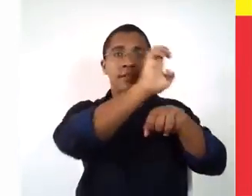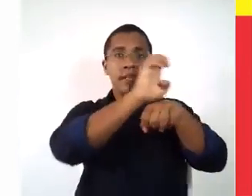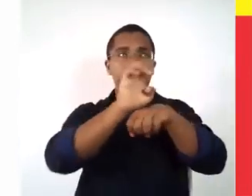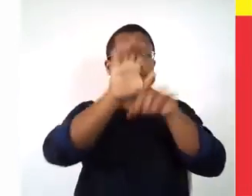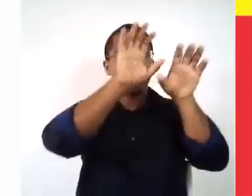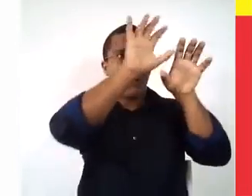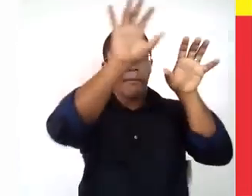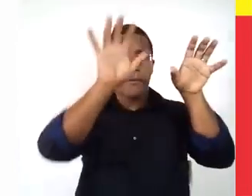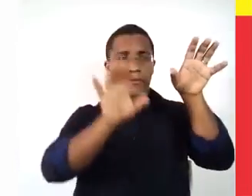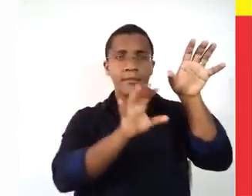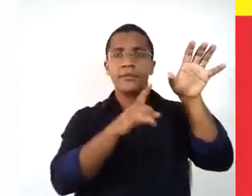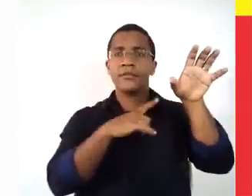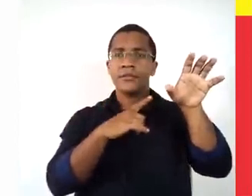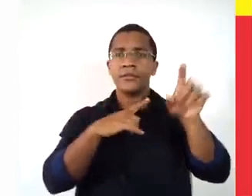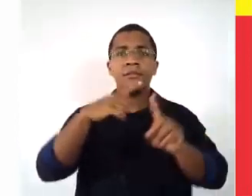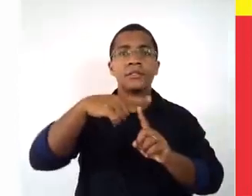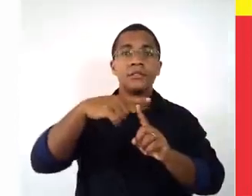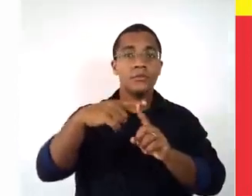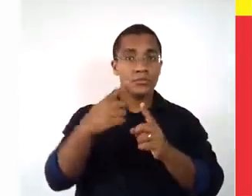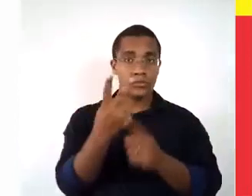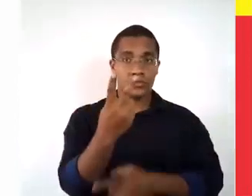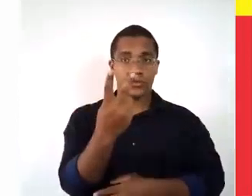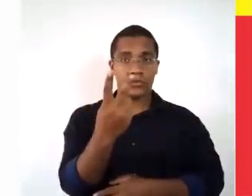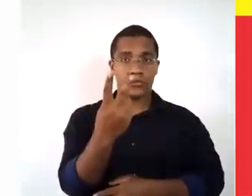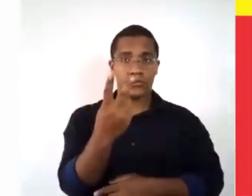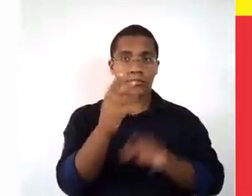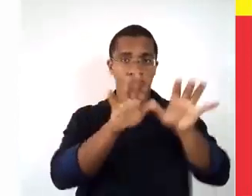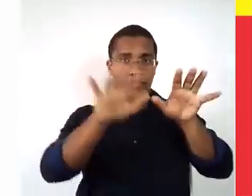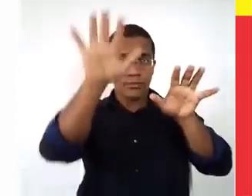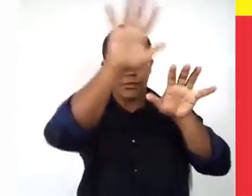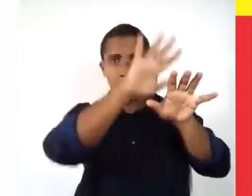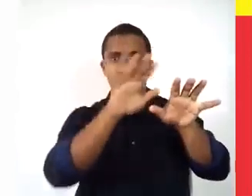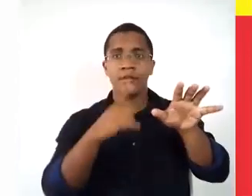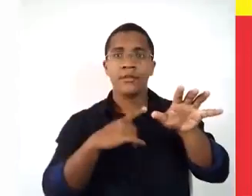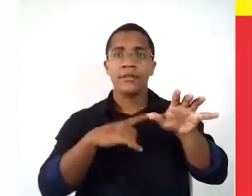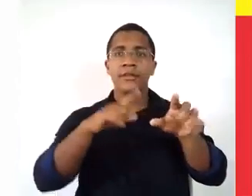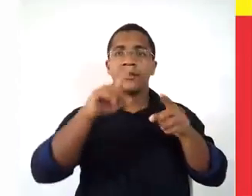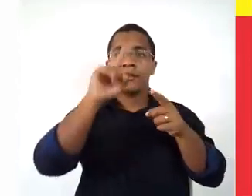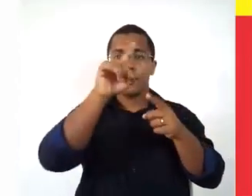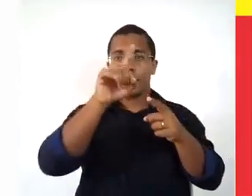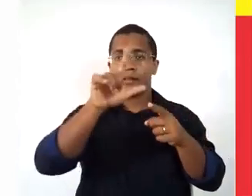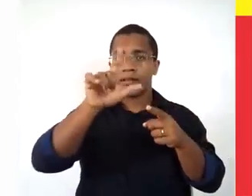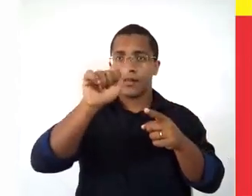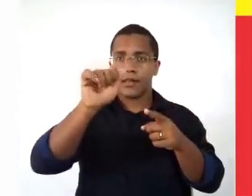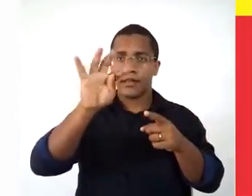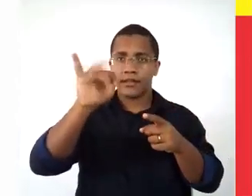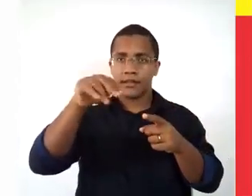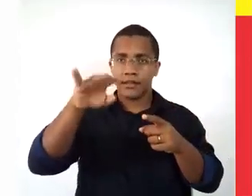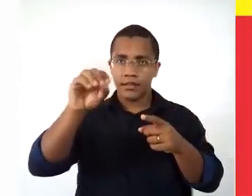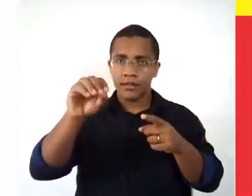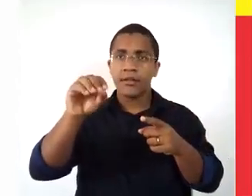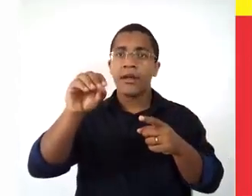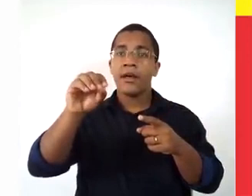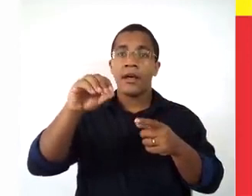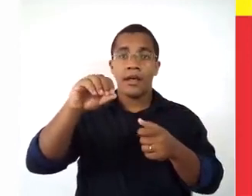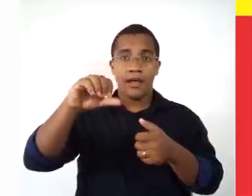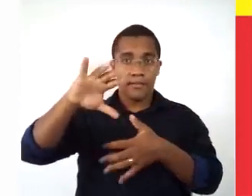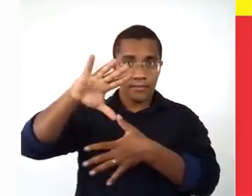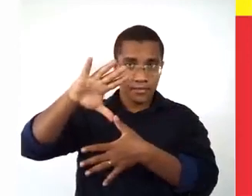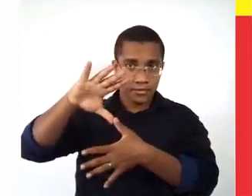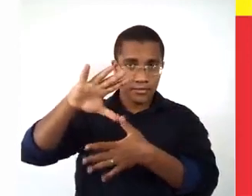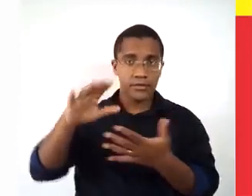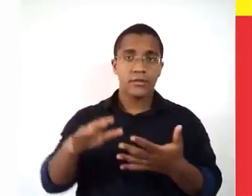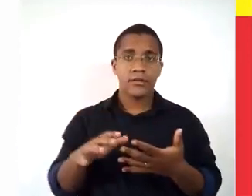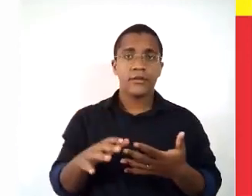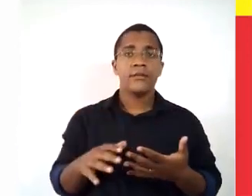Há uma formação de dois tipos de regiões, tá? A gente vai ter os estados latino-americanos, que são os estados de origem latina.